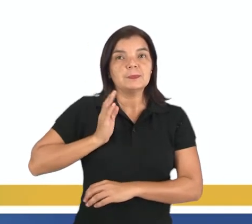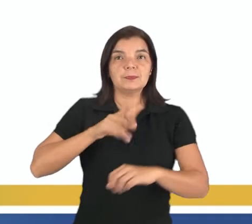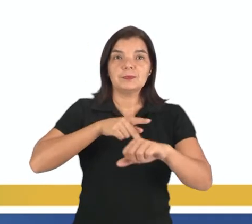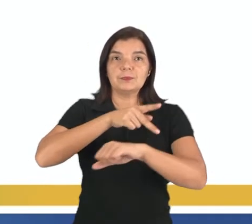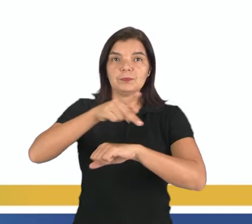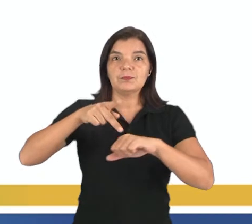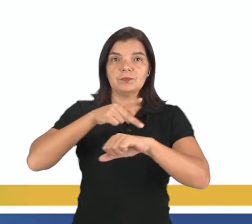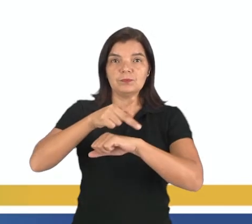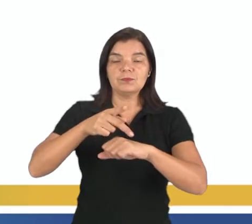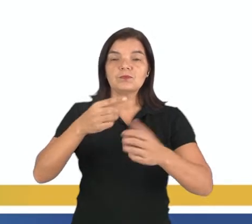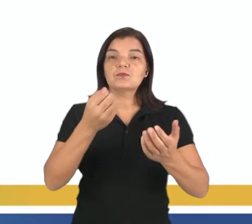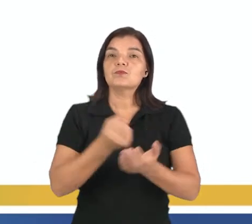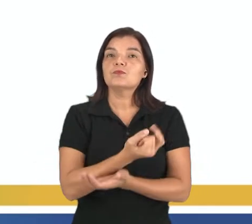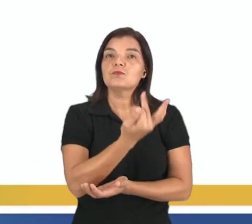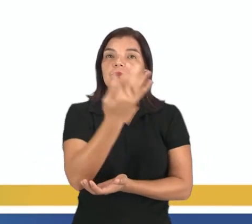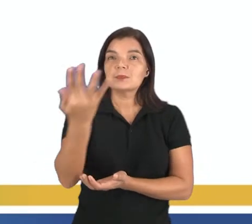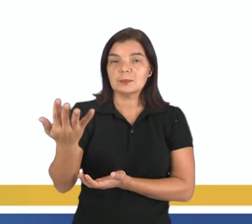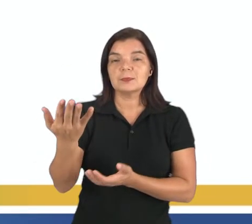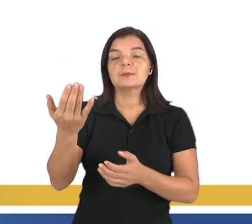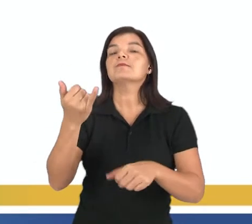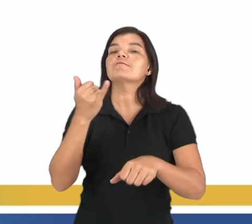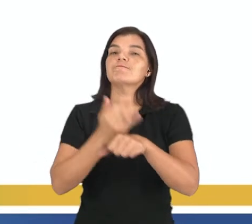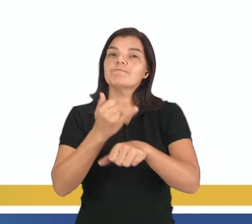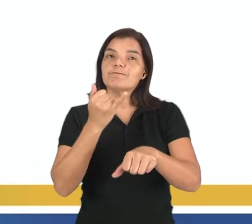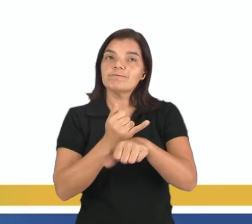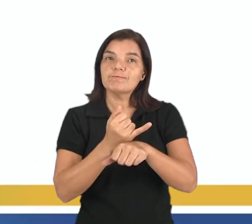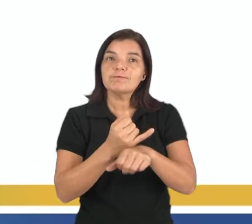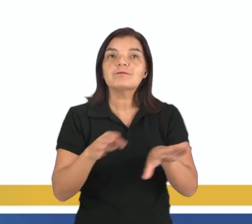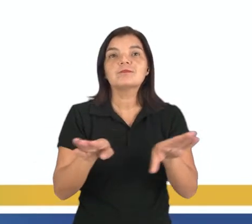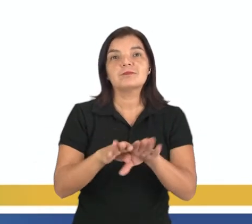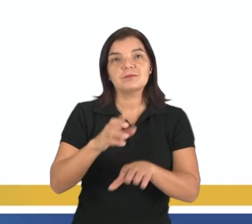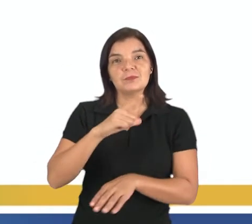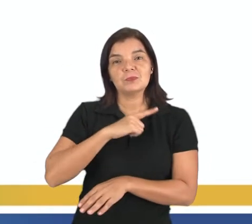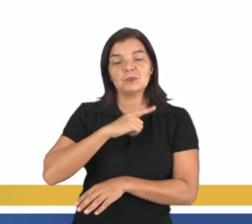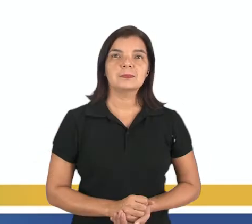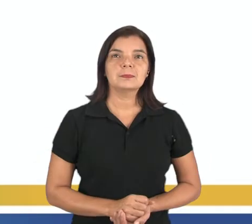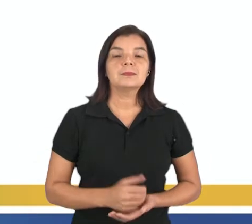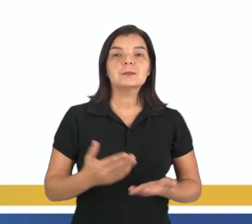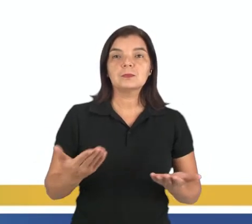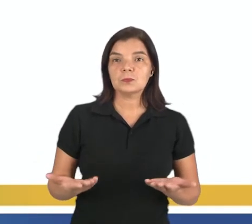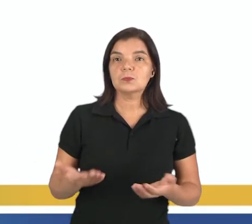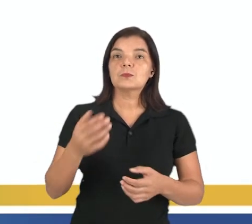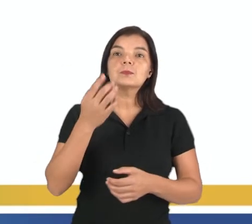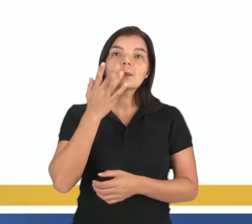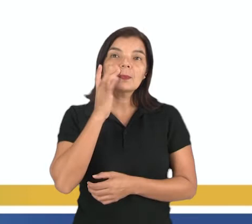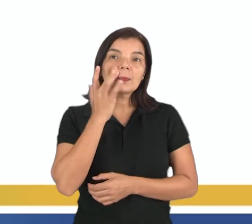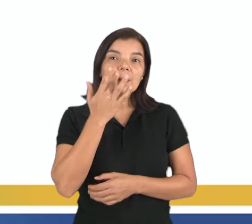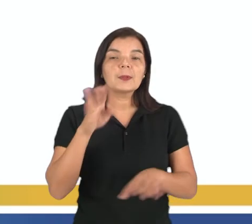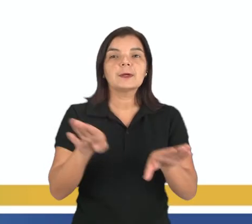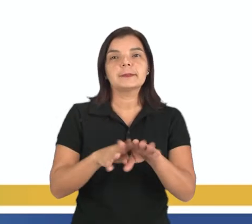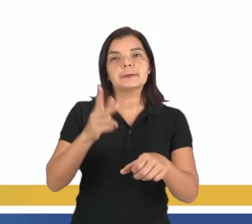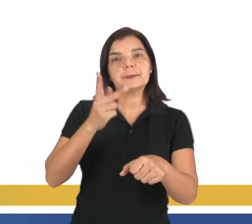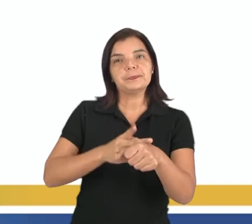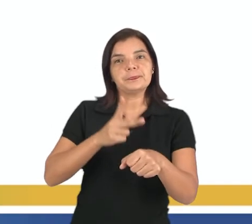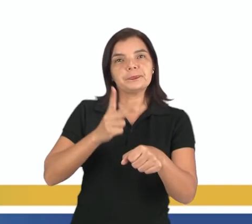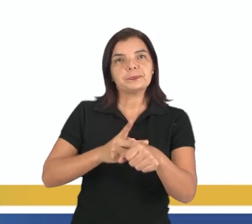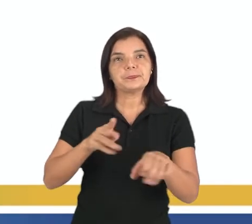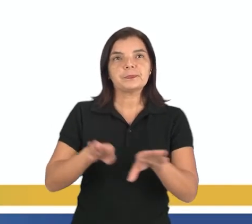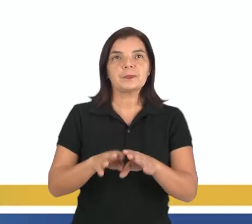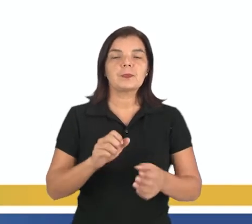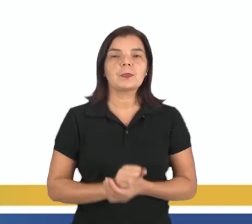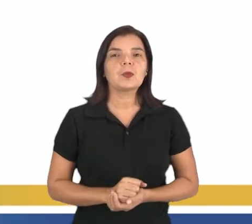país se media de acordo com a quantidade de metais preciosos que ele tinha, como ouro e prata. Então,